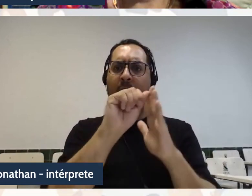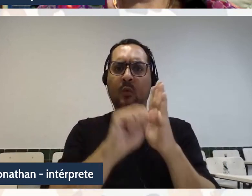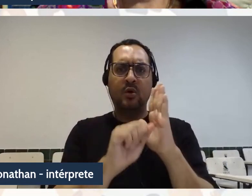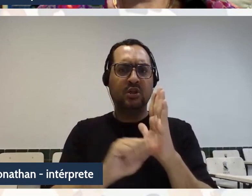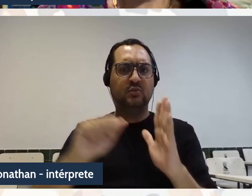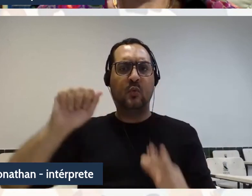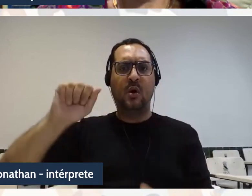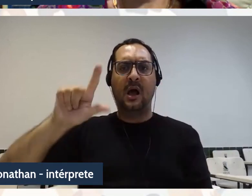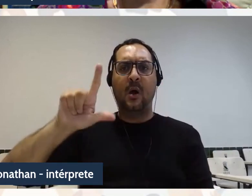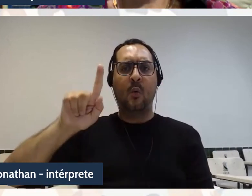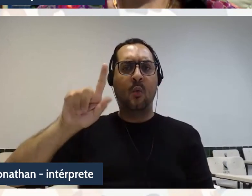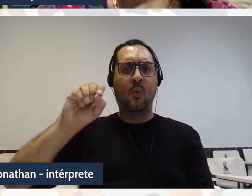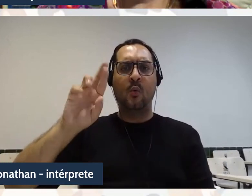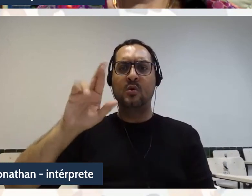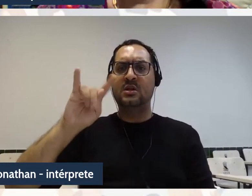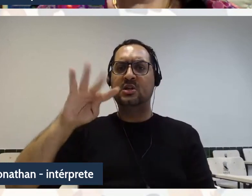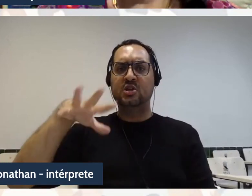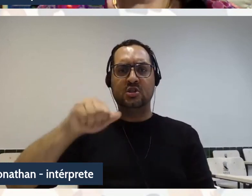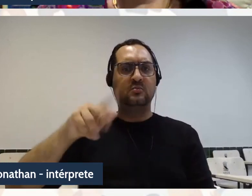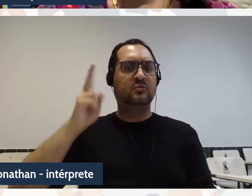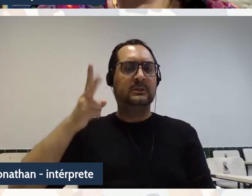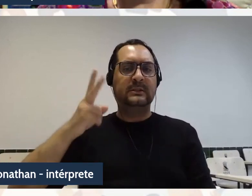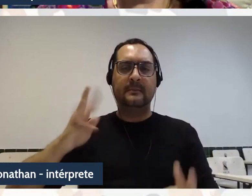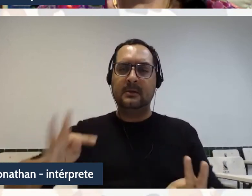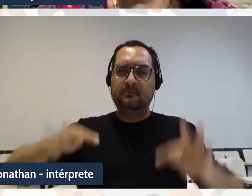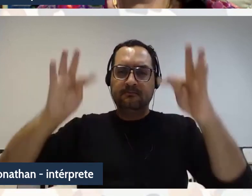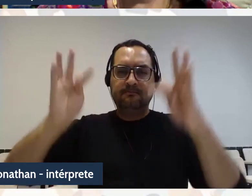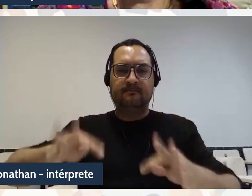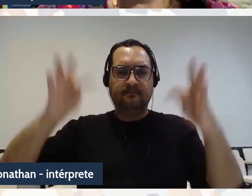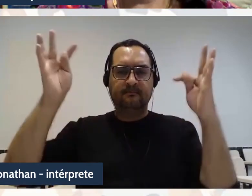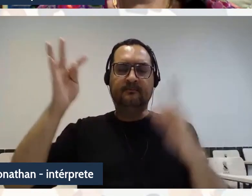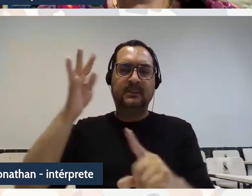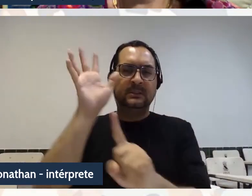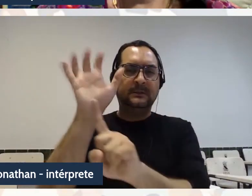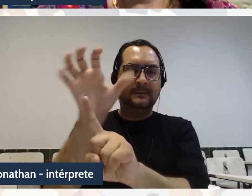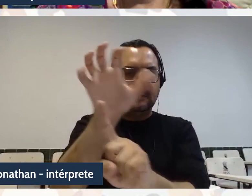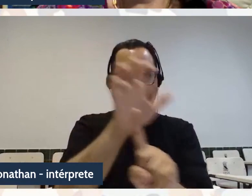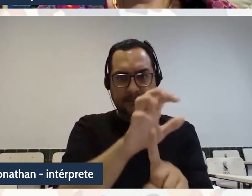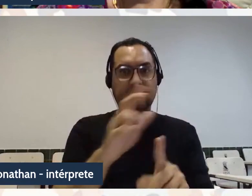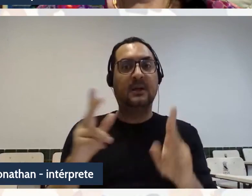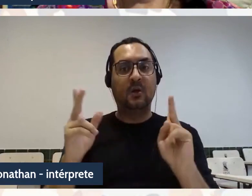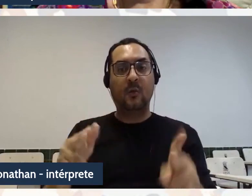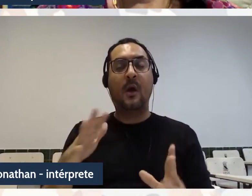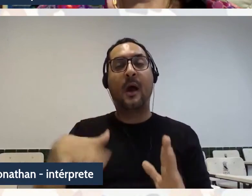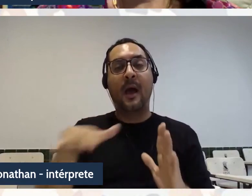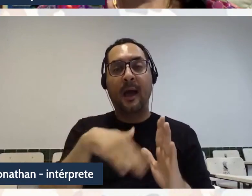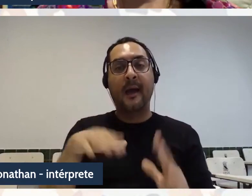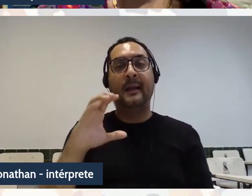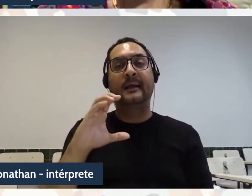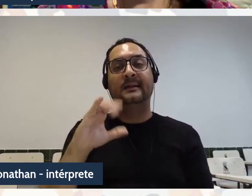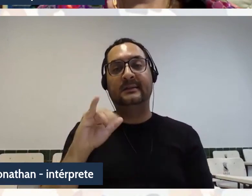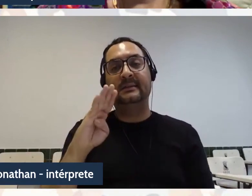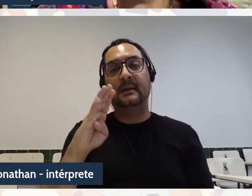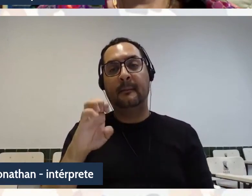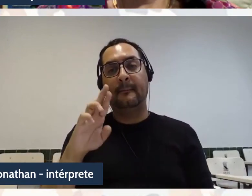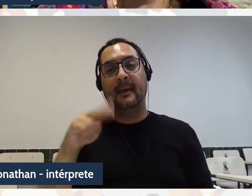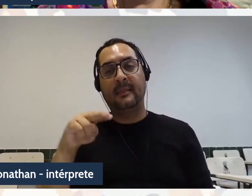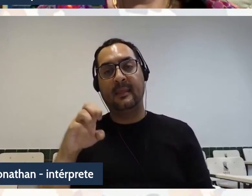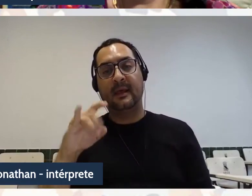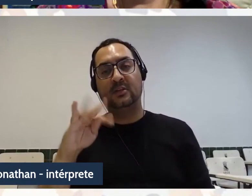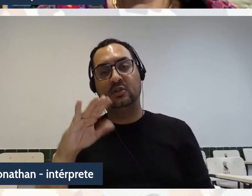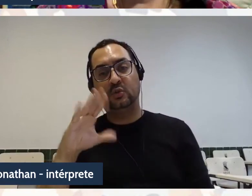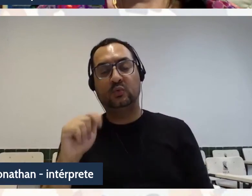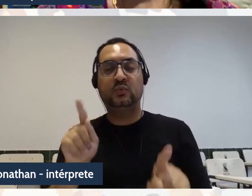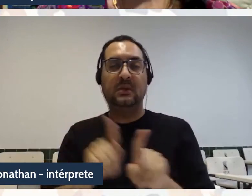aprimorado dentro desse campo da inteligência artificial, da cibernética, da linguagem computacional, etc. Então,